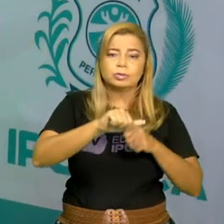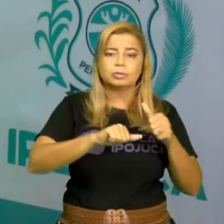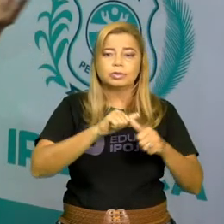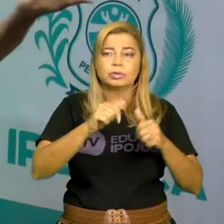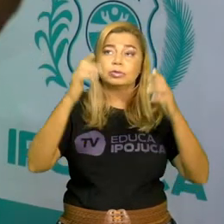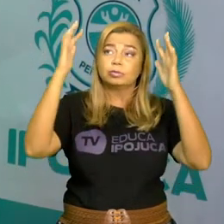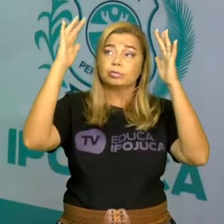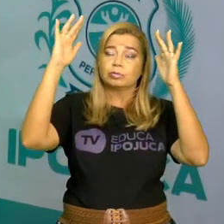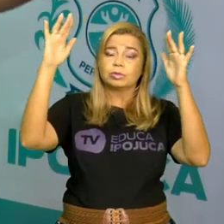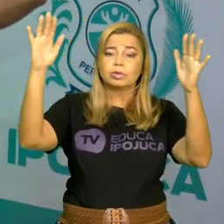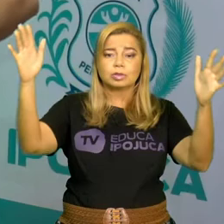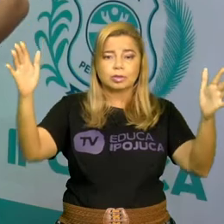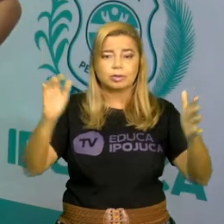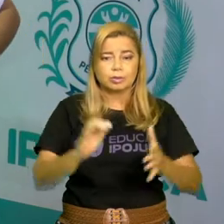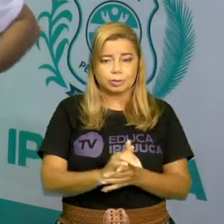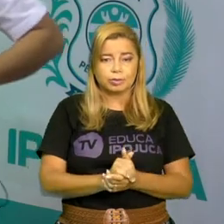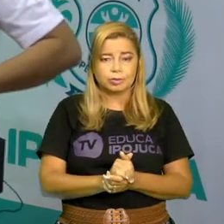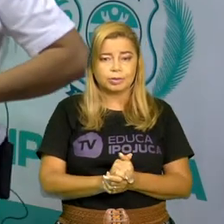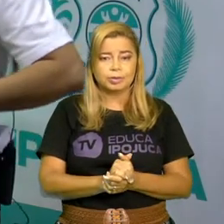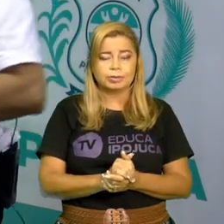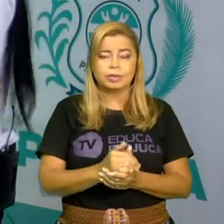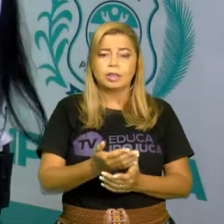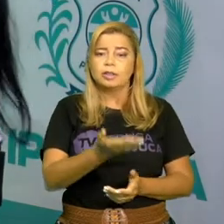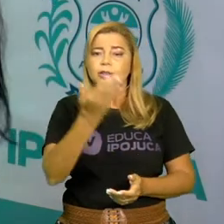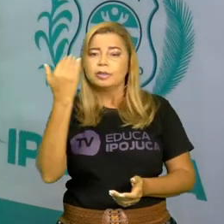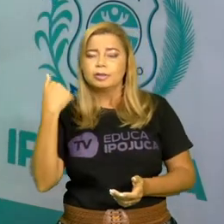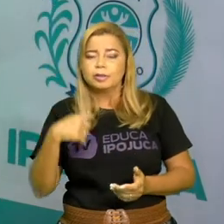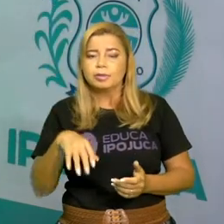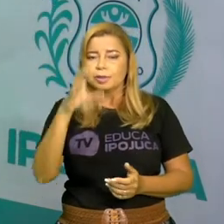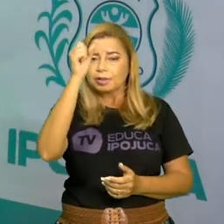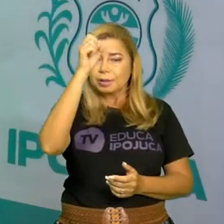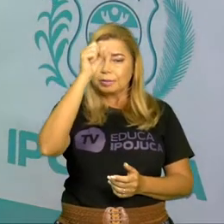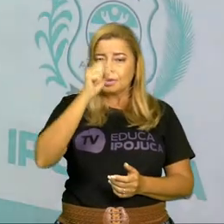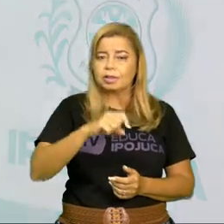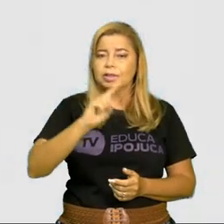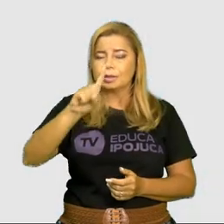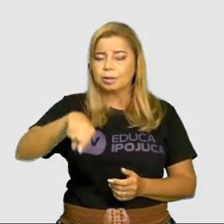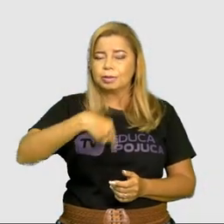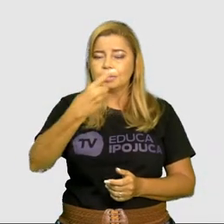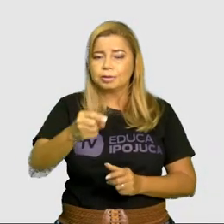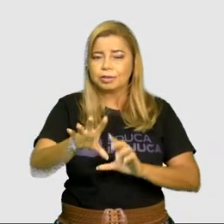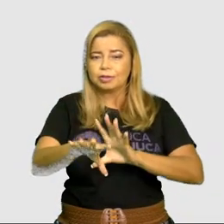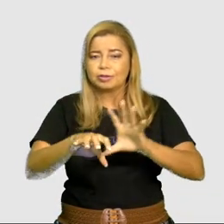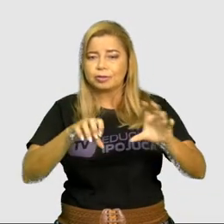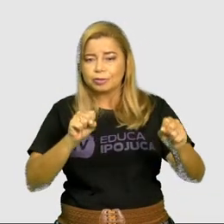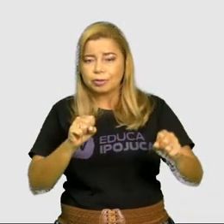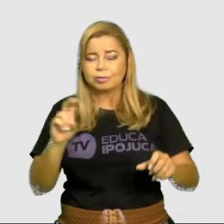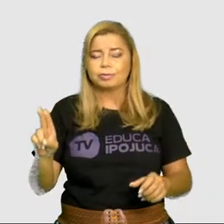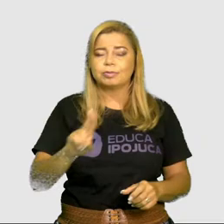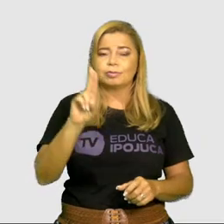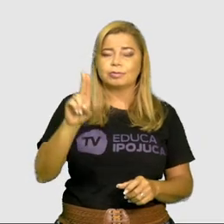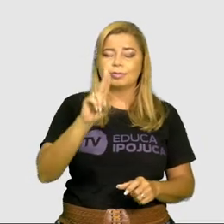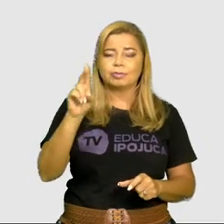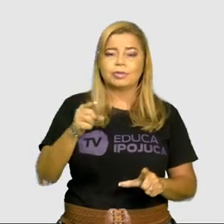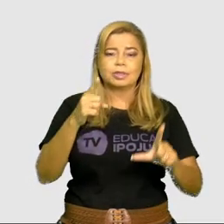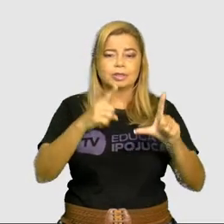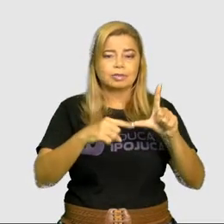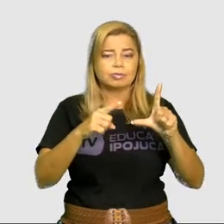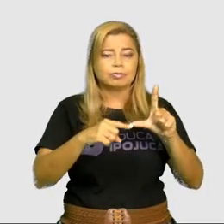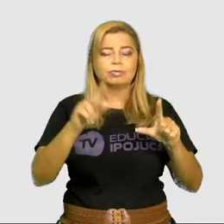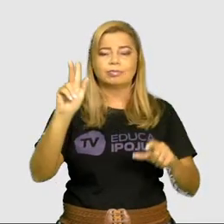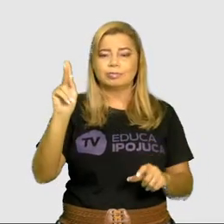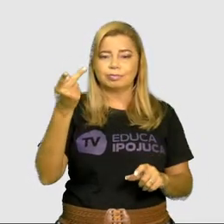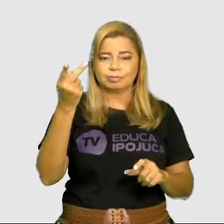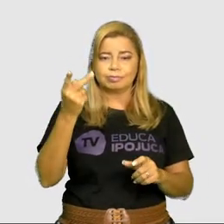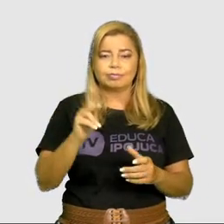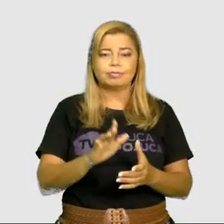Mas aqui, vamos ver outras formas de usar o nosso H? Aqui nós temos outras formas de usar o H,